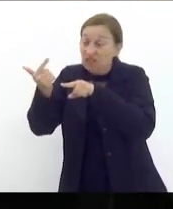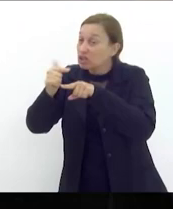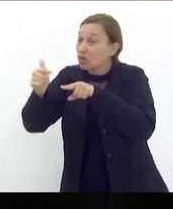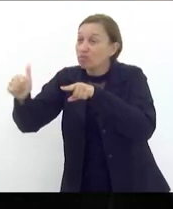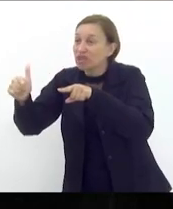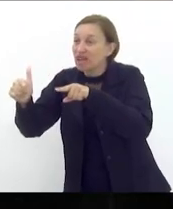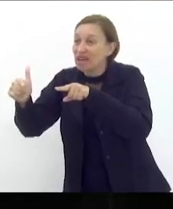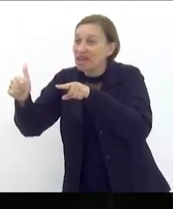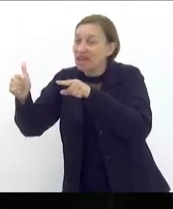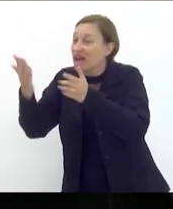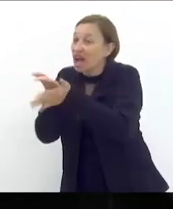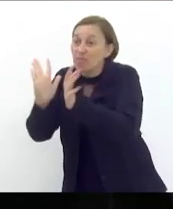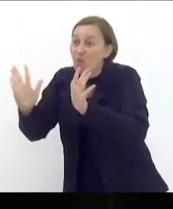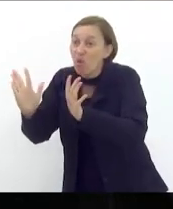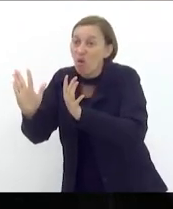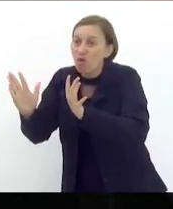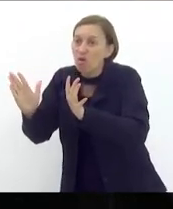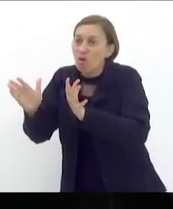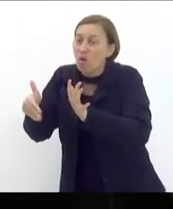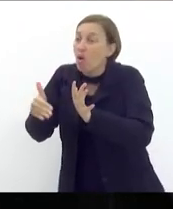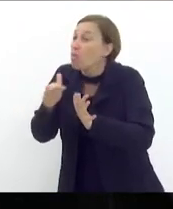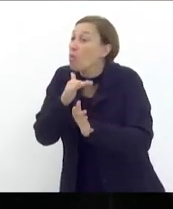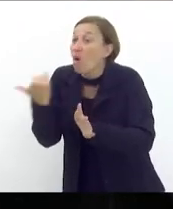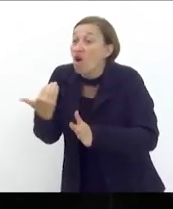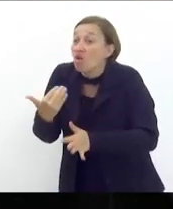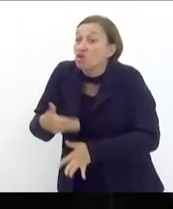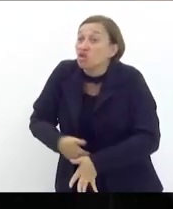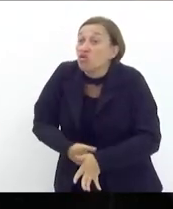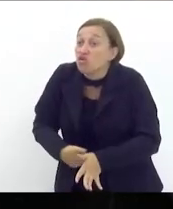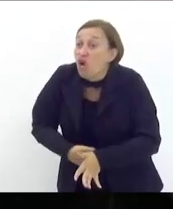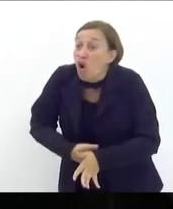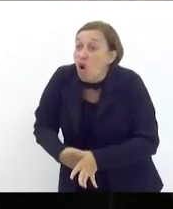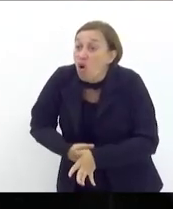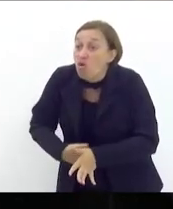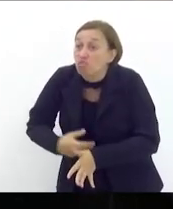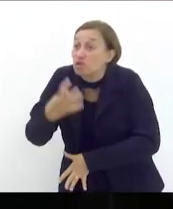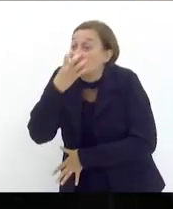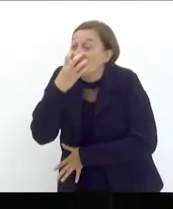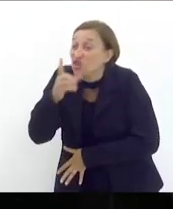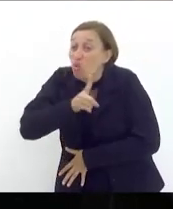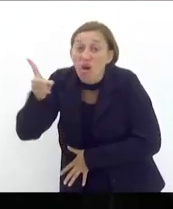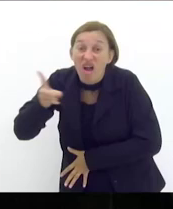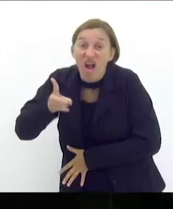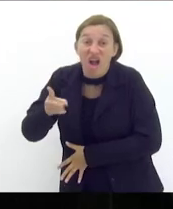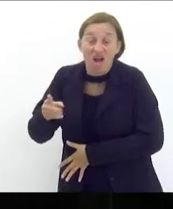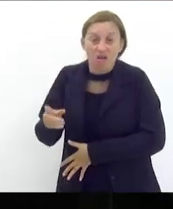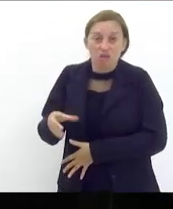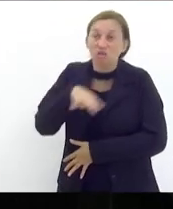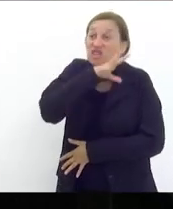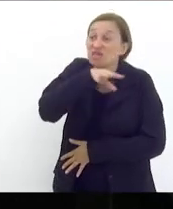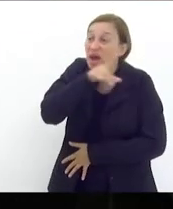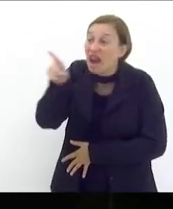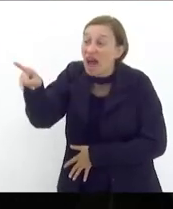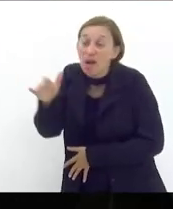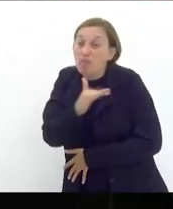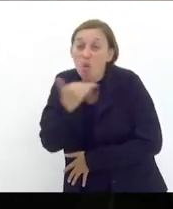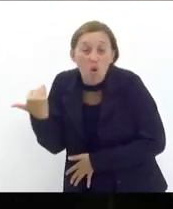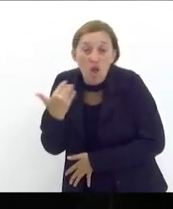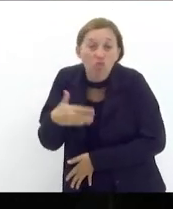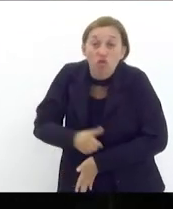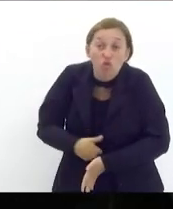nenhum acabaram-se todos aqui ó a fome bate naquele povo e hoje uma